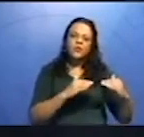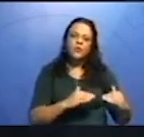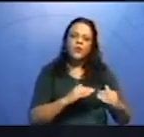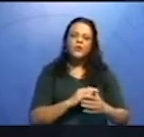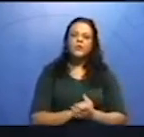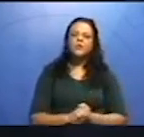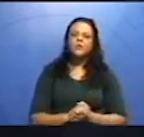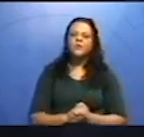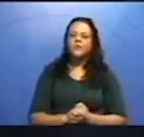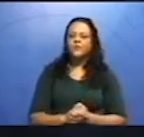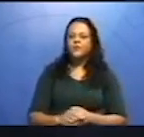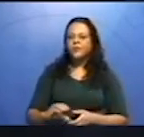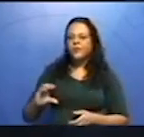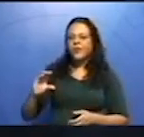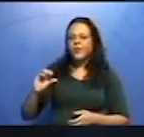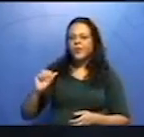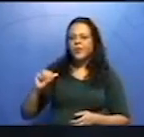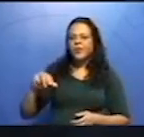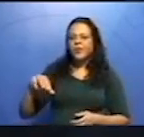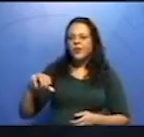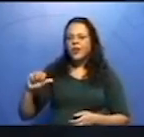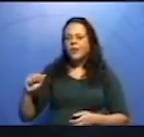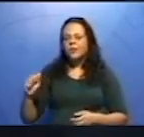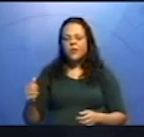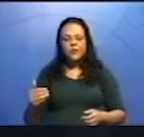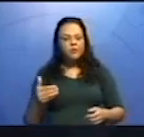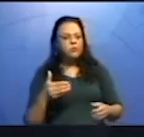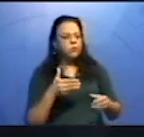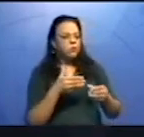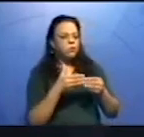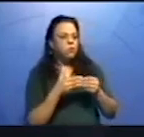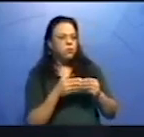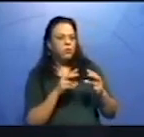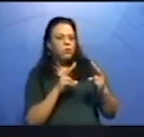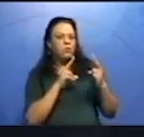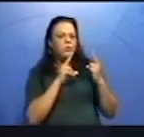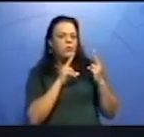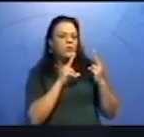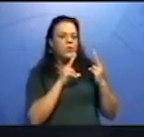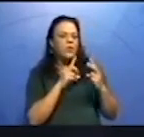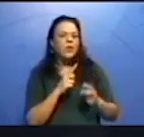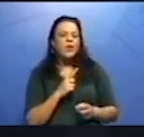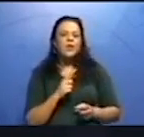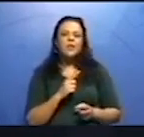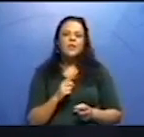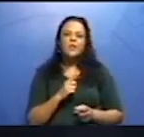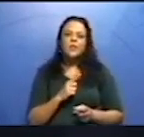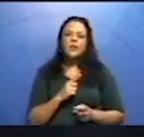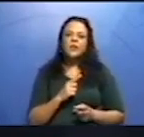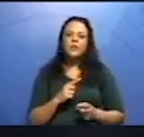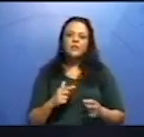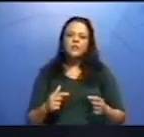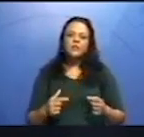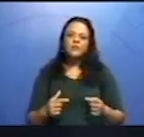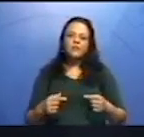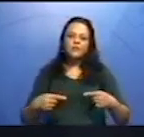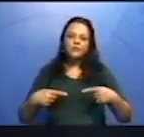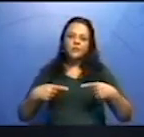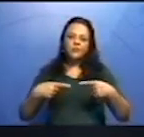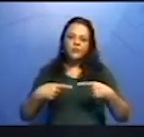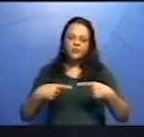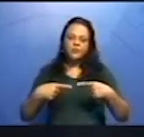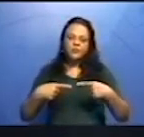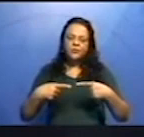Camilo pegou-lhe nas mãos, olhou para ela sério e fixo. Período composto por coordenação, que é o que eu havia dito.